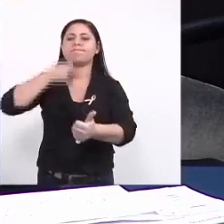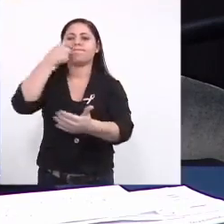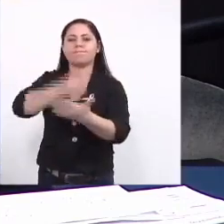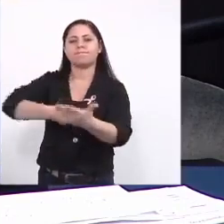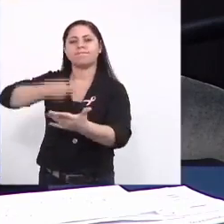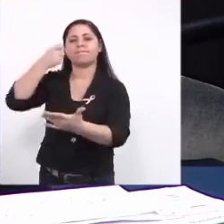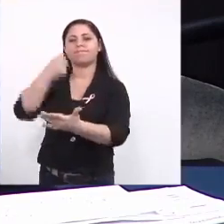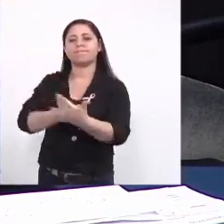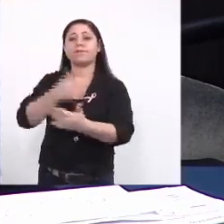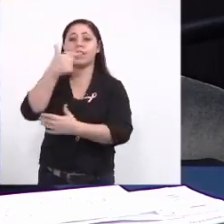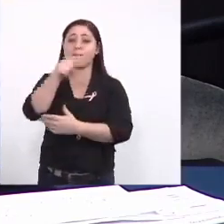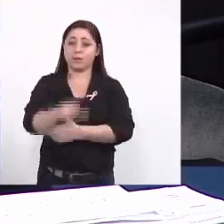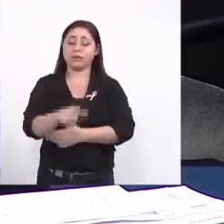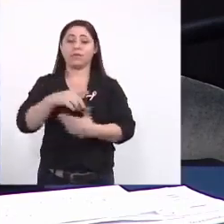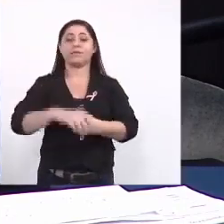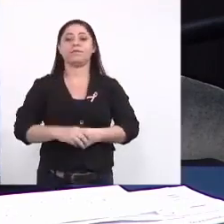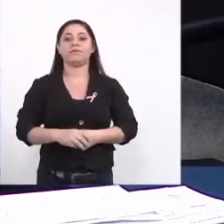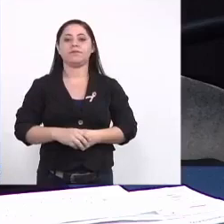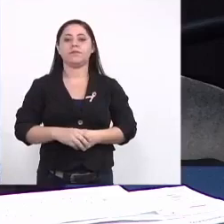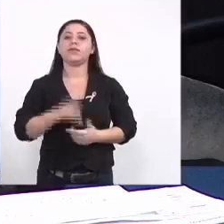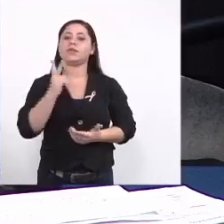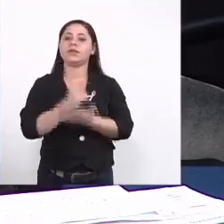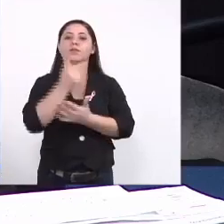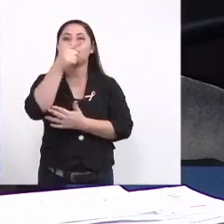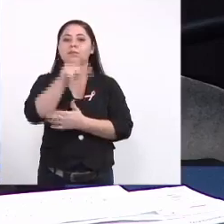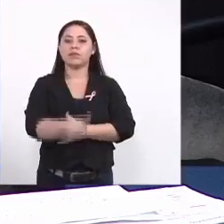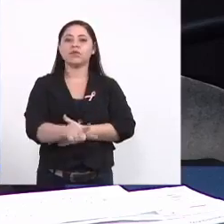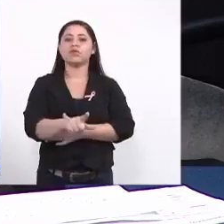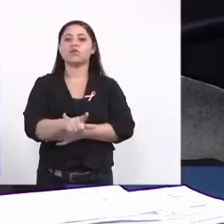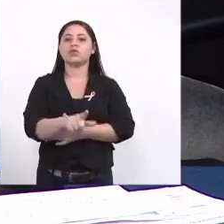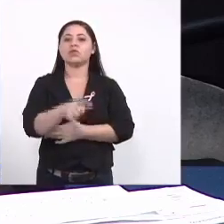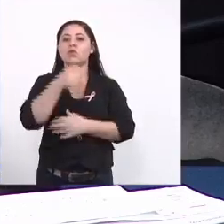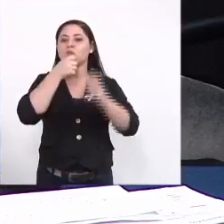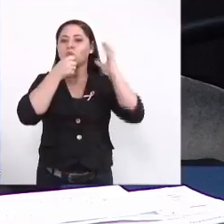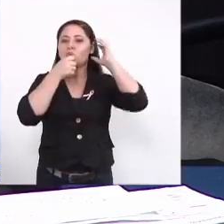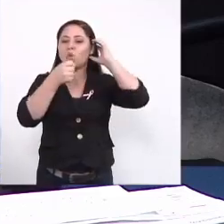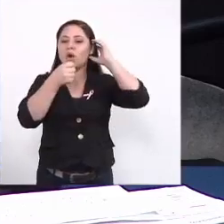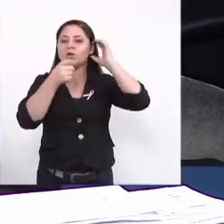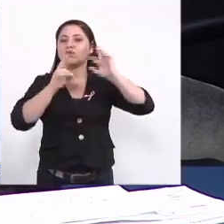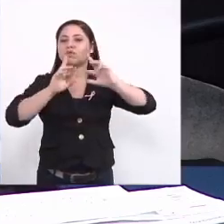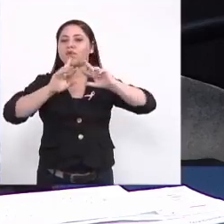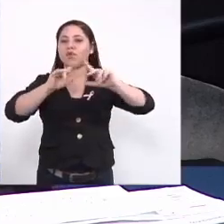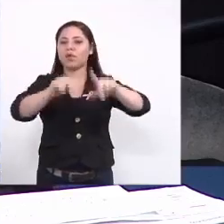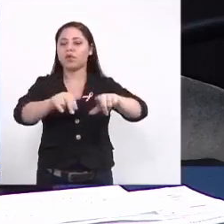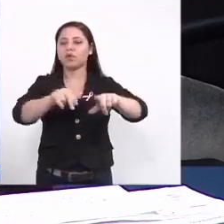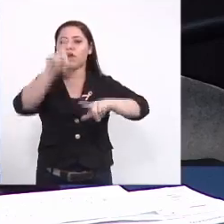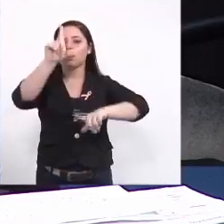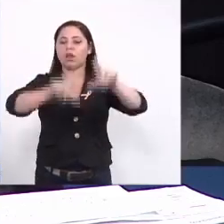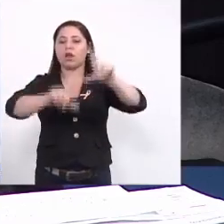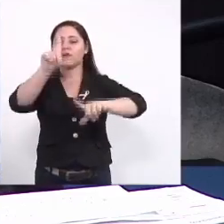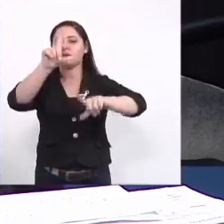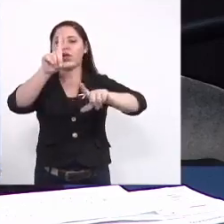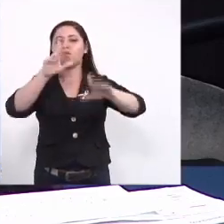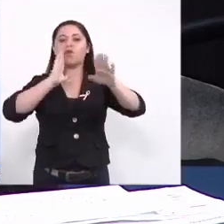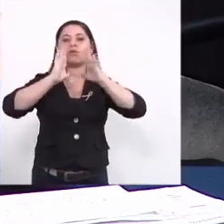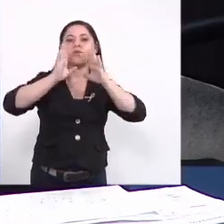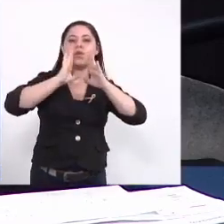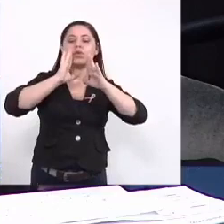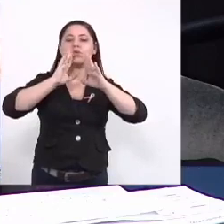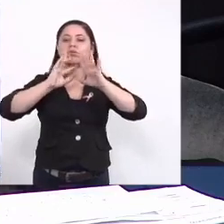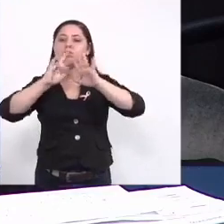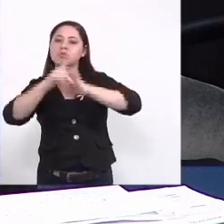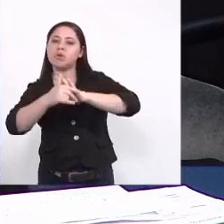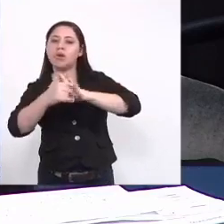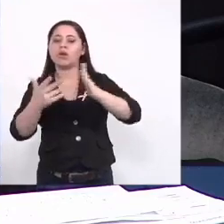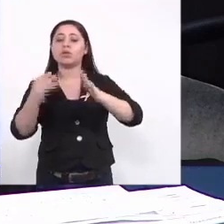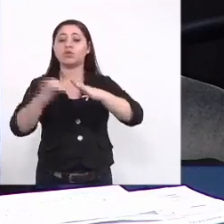repetição e repetir em vários meios de comunicação diferentes e várias